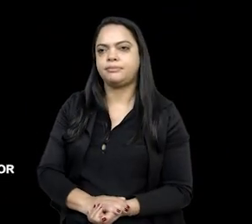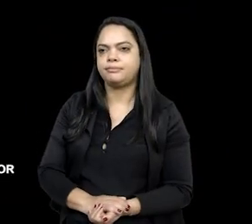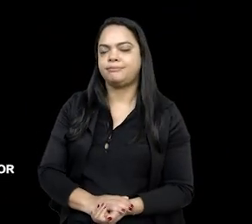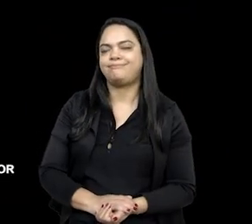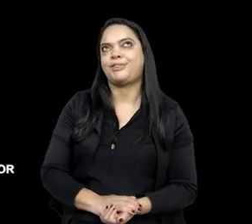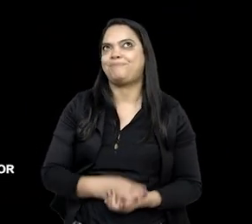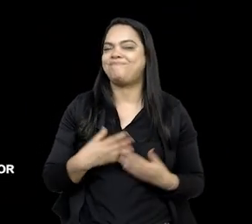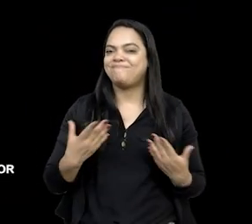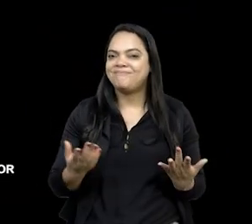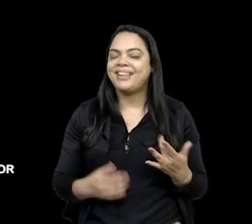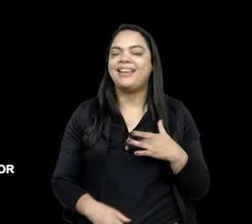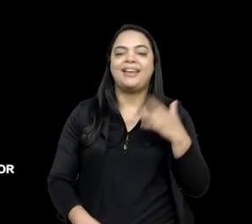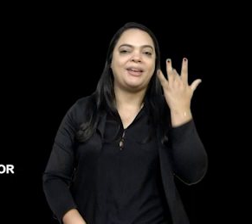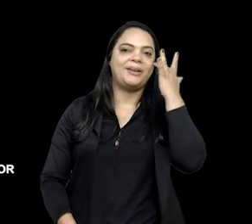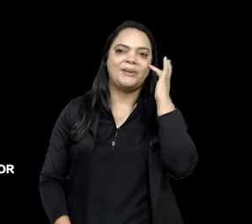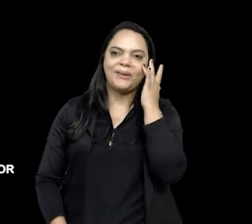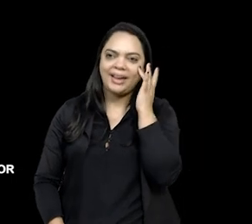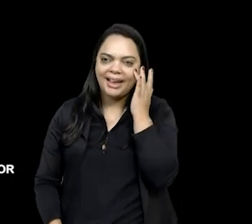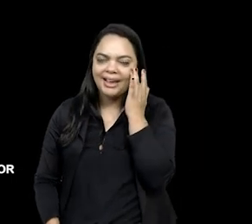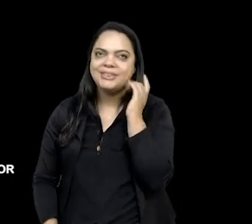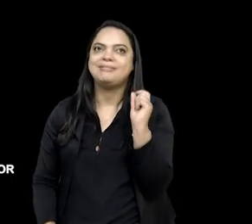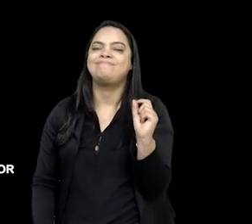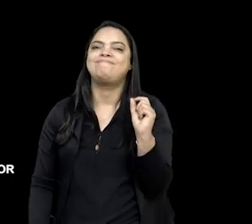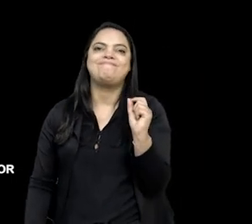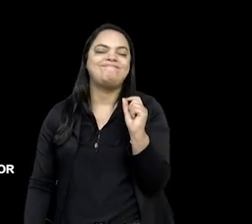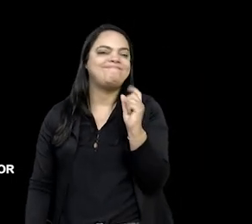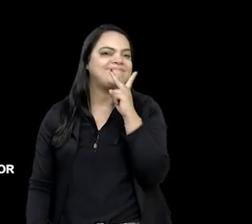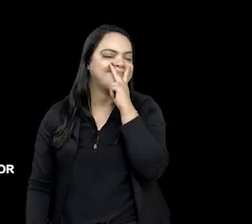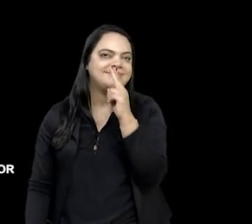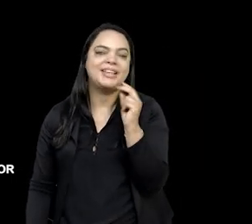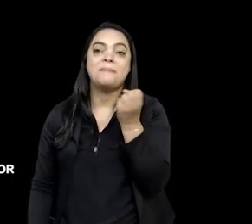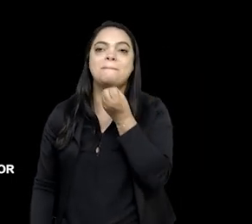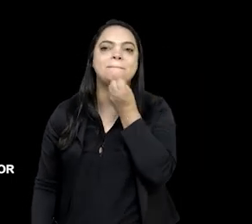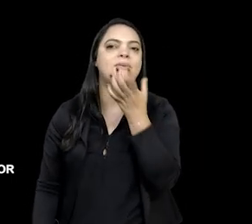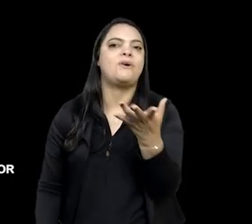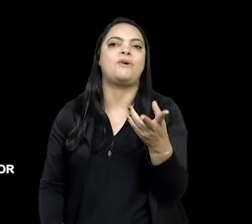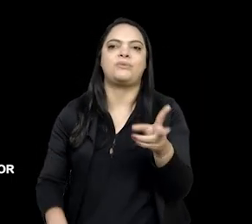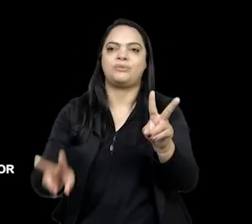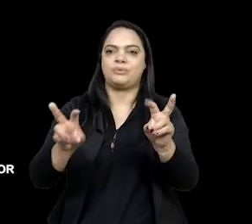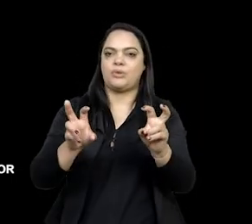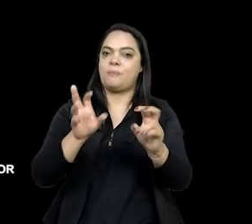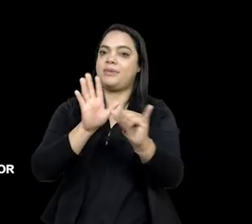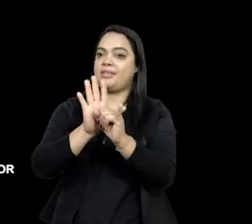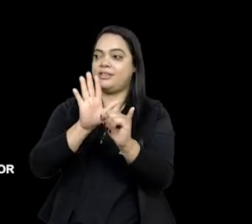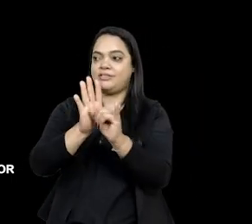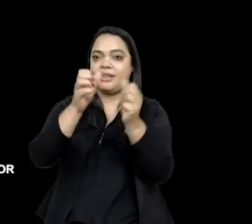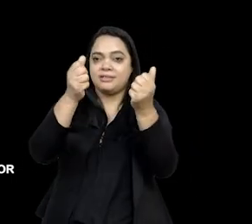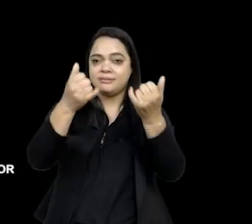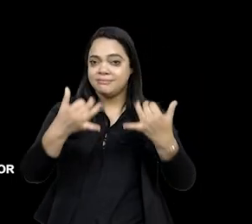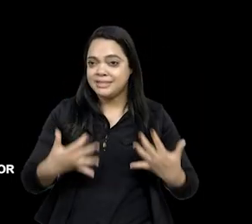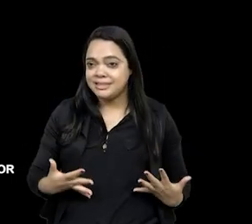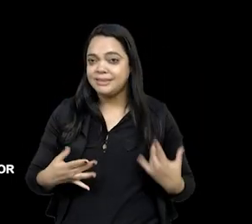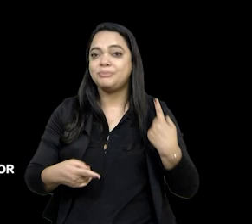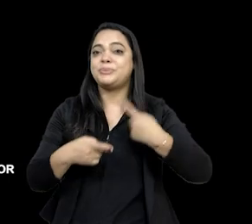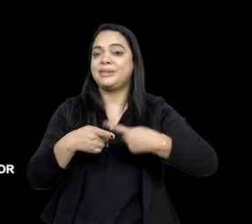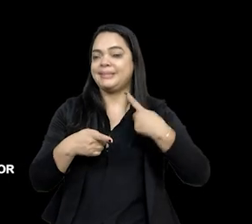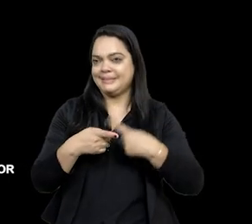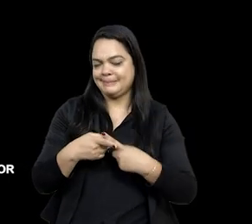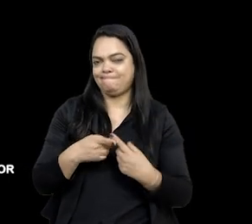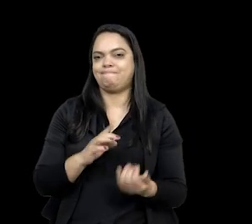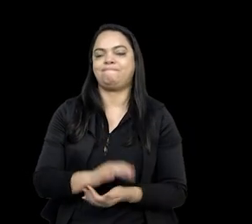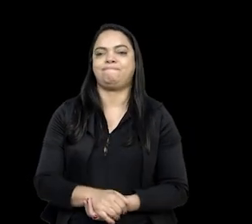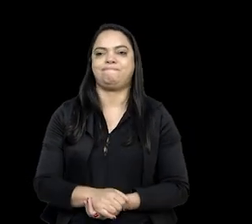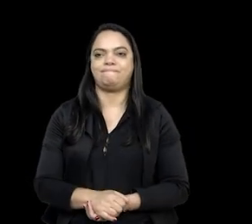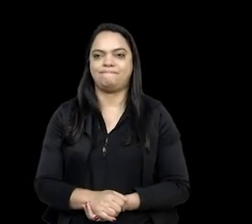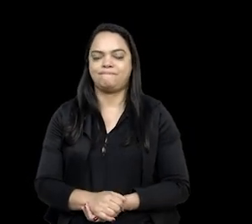muito bom você falar dessa questão da identidade, Lais, porque eu acho que tem um tem um